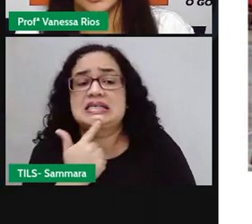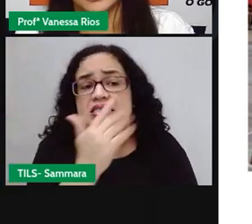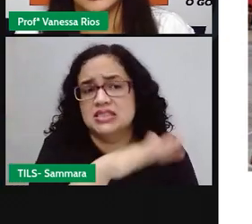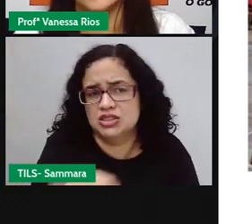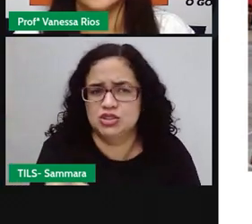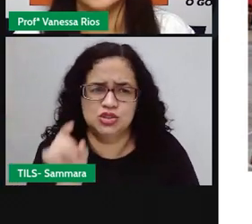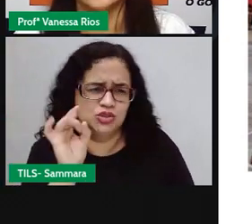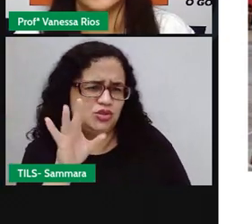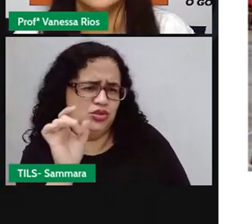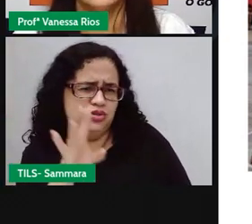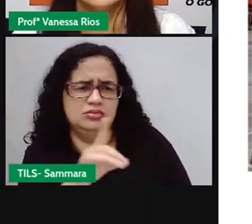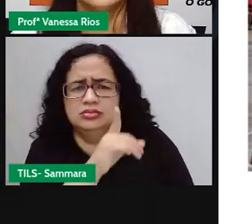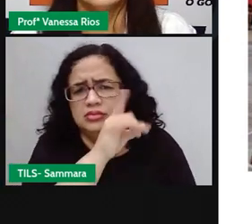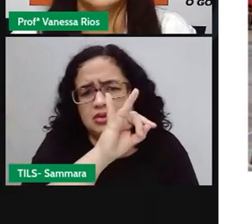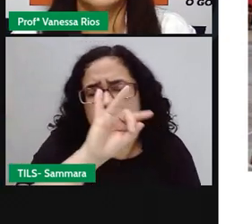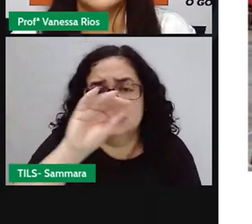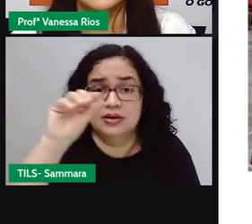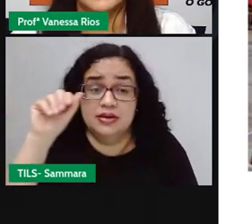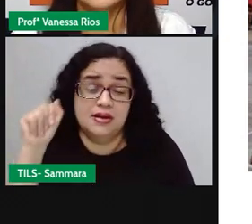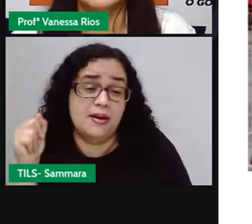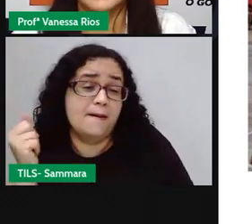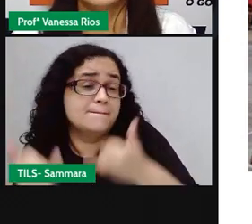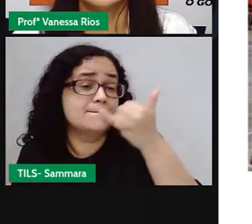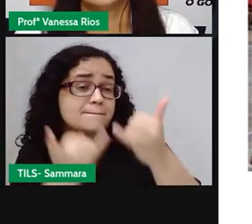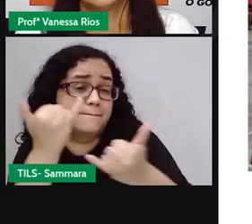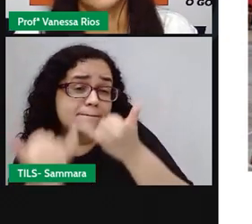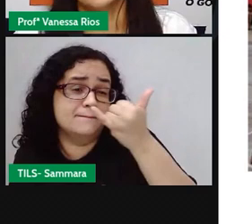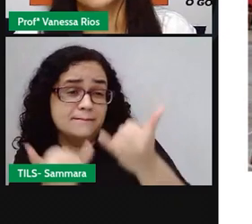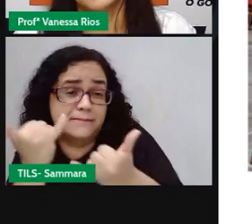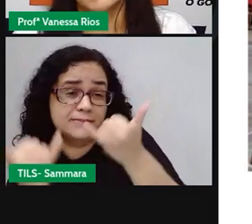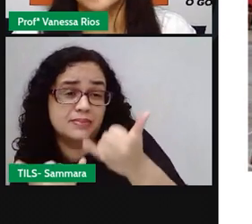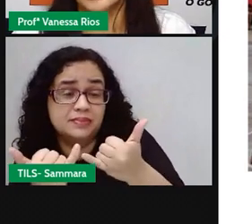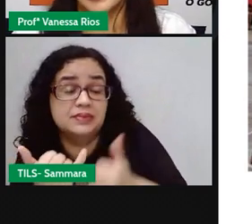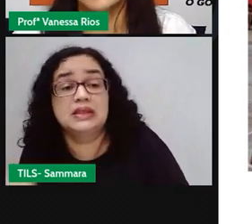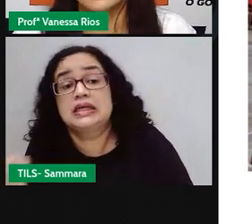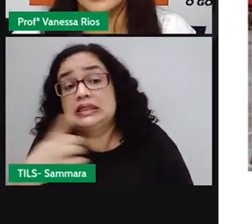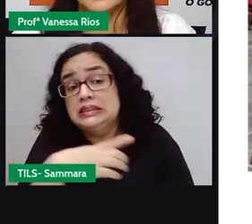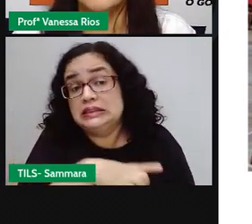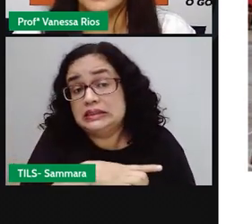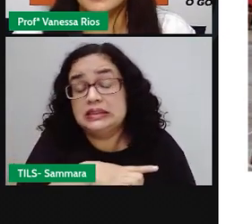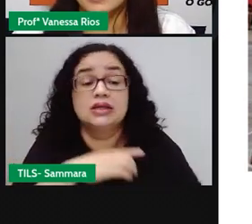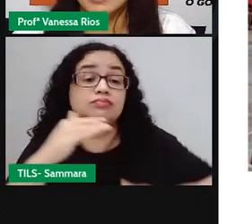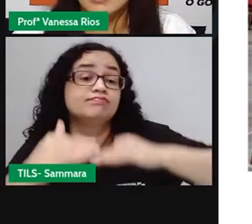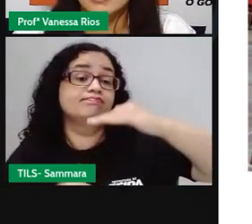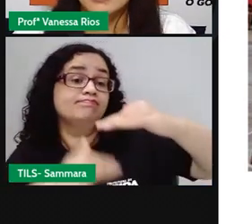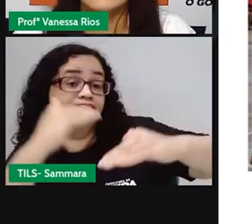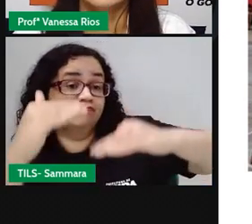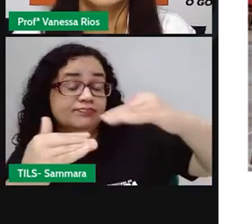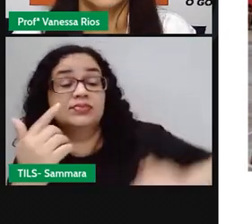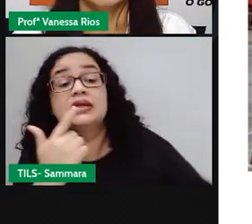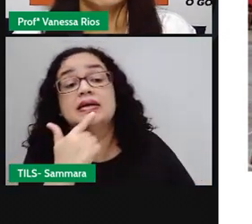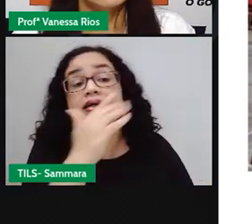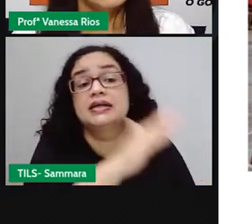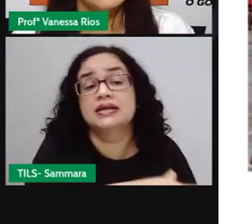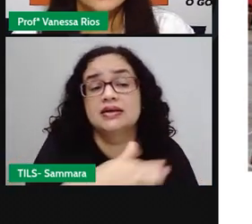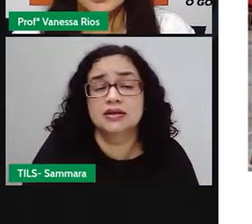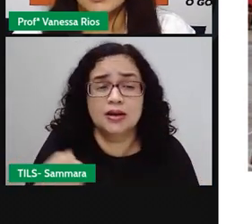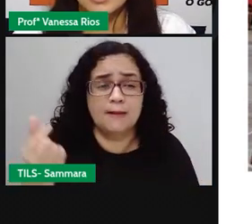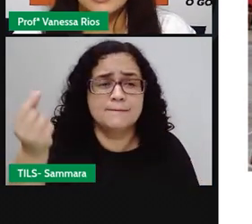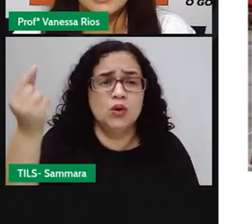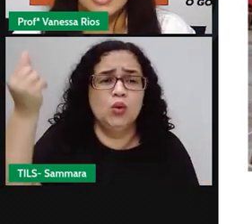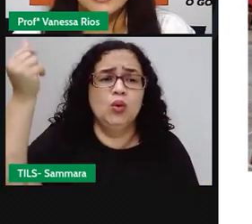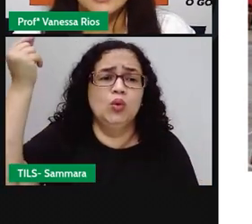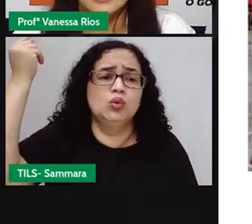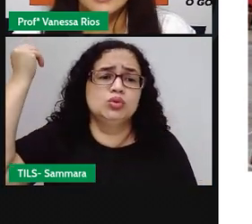brincam só nesses dias, né? As brincadeiras são ações praticadas aí pelas crianças há muitos